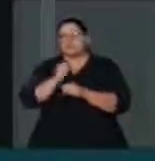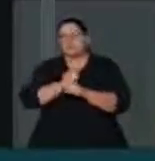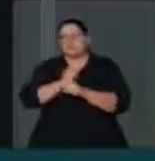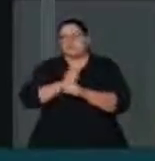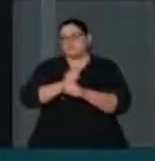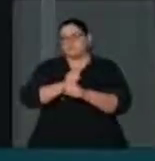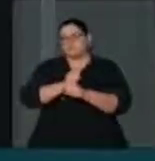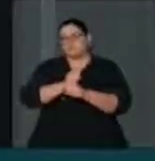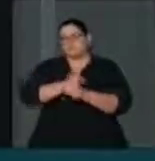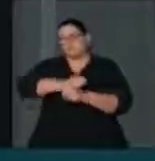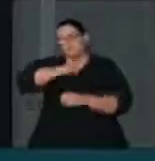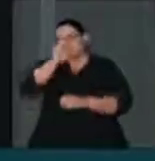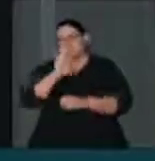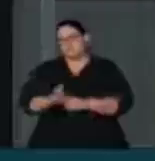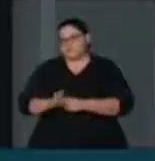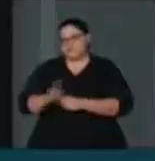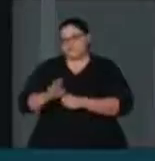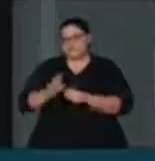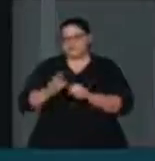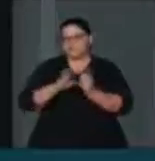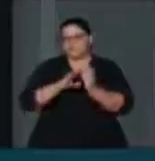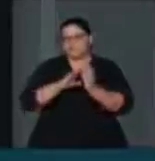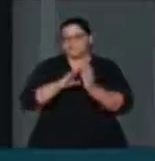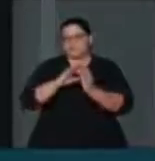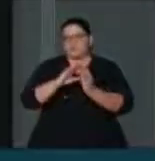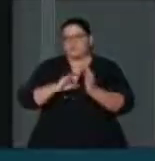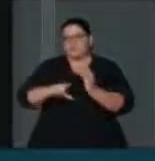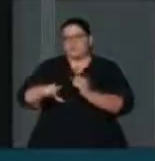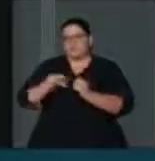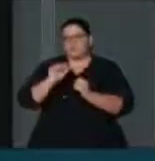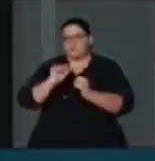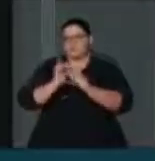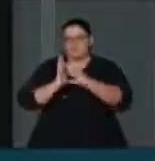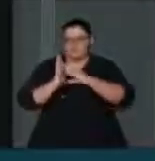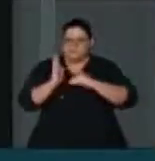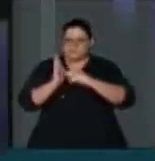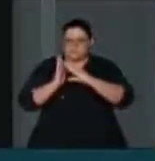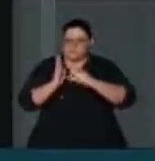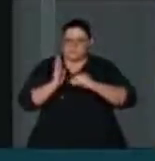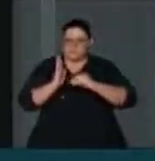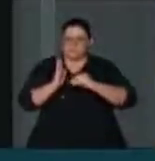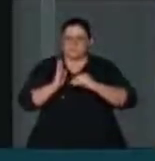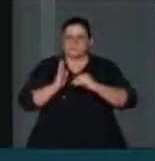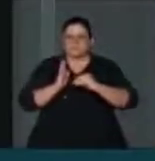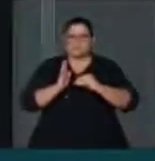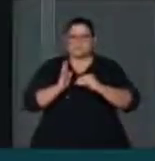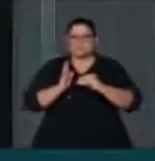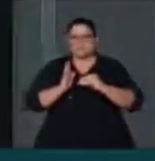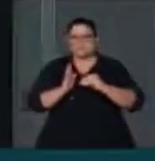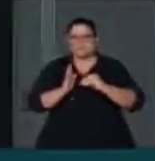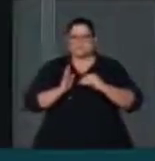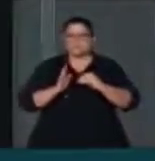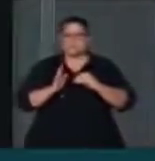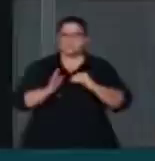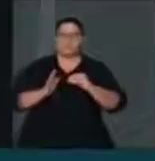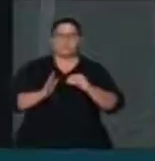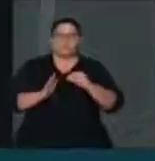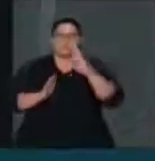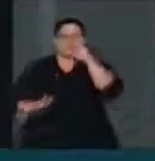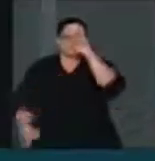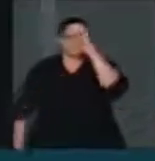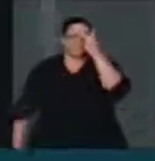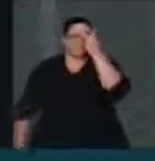fez opção pelo modelo de desenvolvimento equivocado em que as populações do meio rural, do campo, sempre